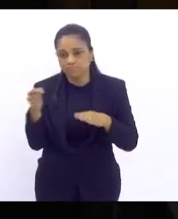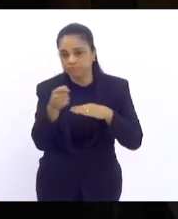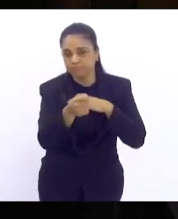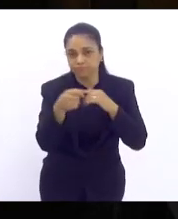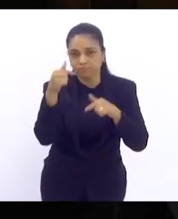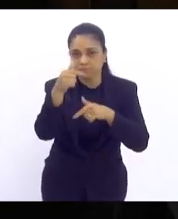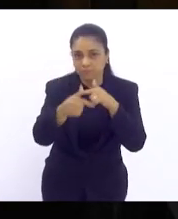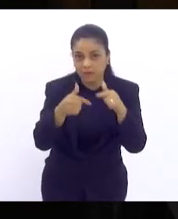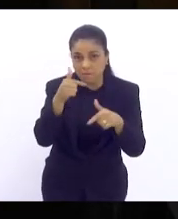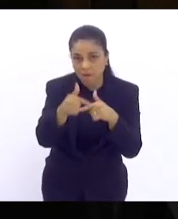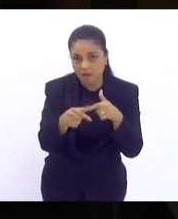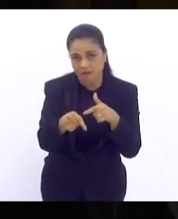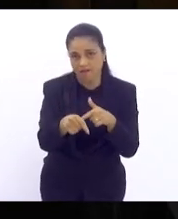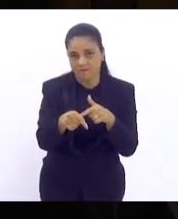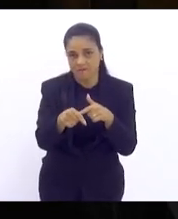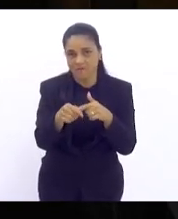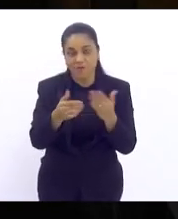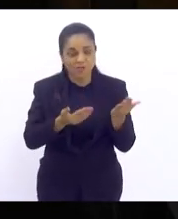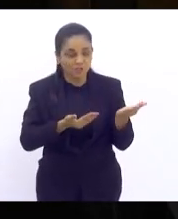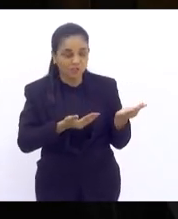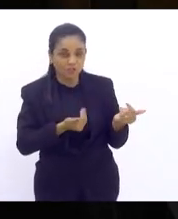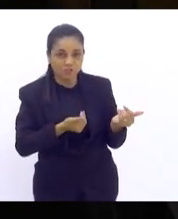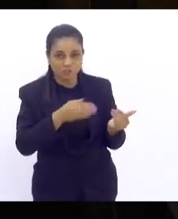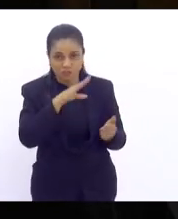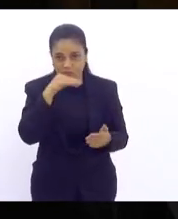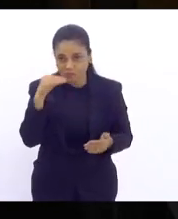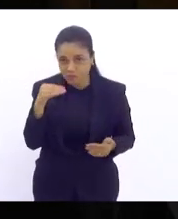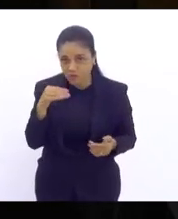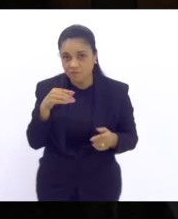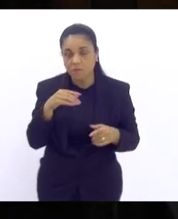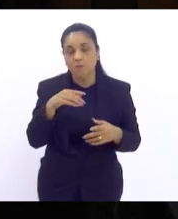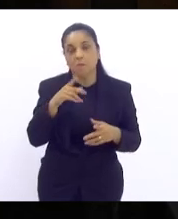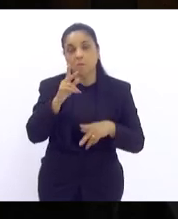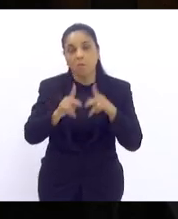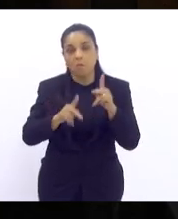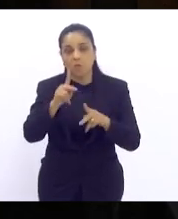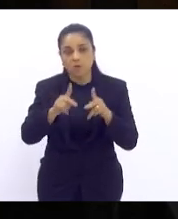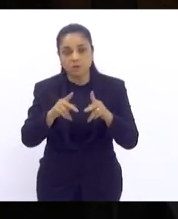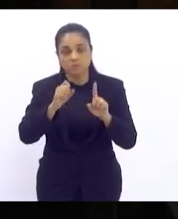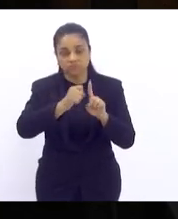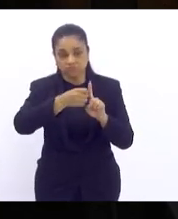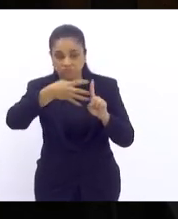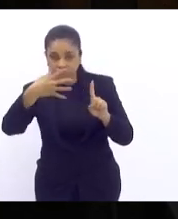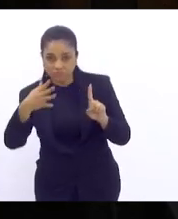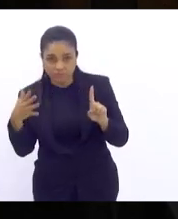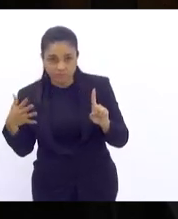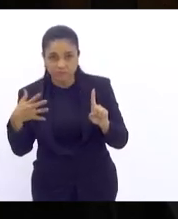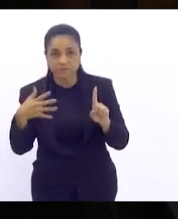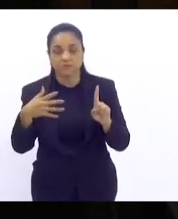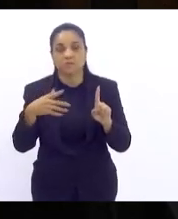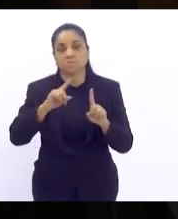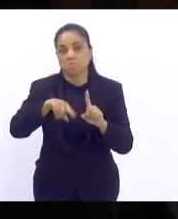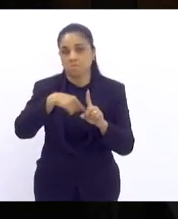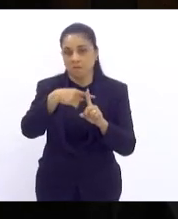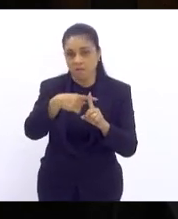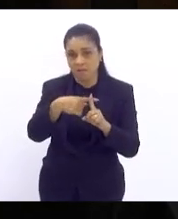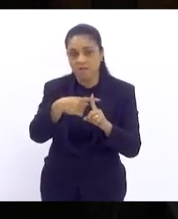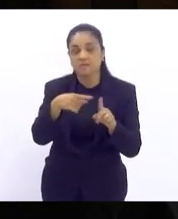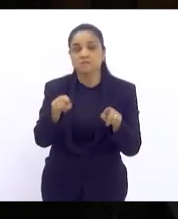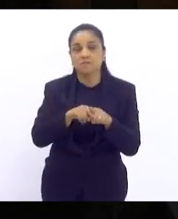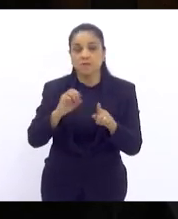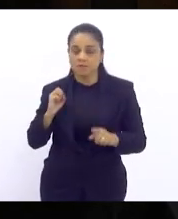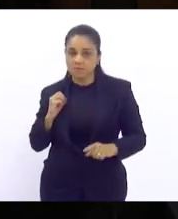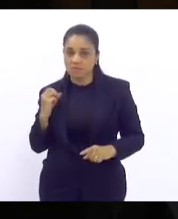empregabilidade para a nossa juventude empregabilidade para a população LGBTQIA+. a gente sabe que a população trans